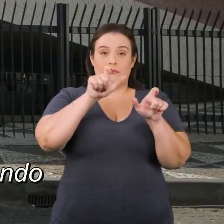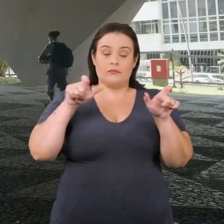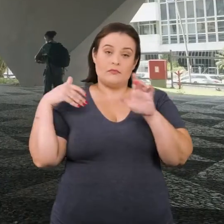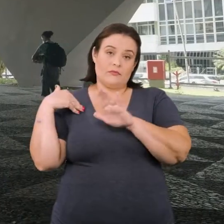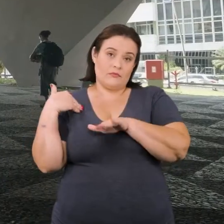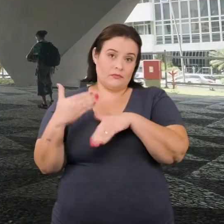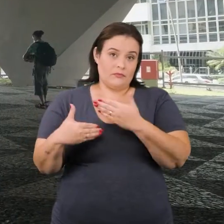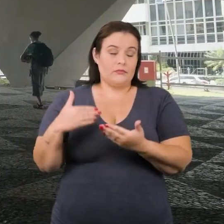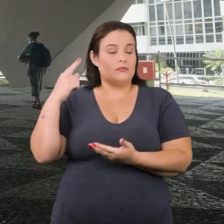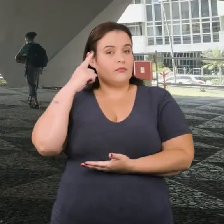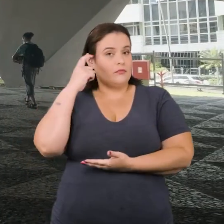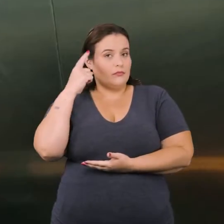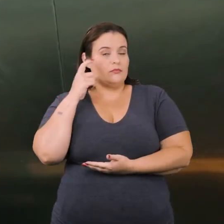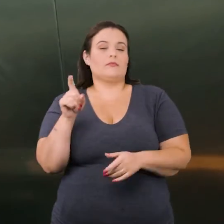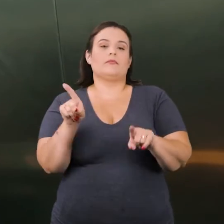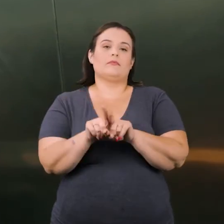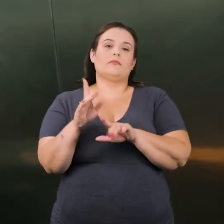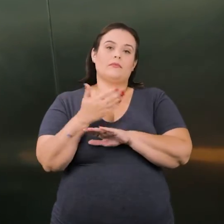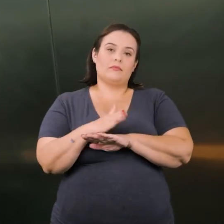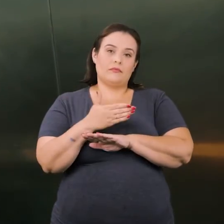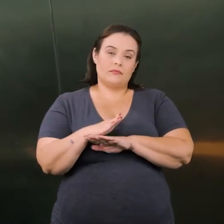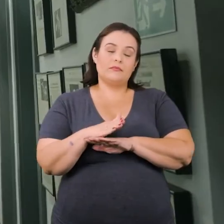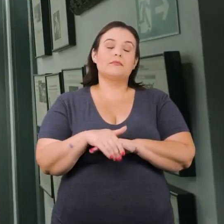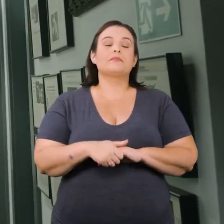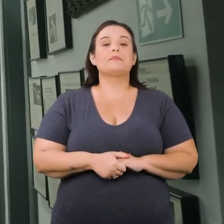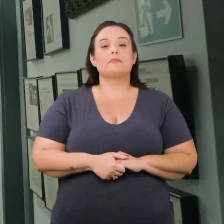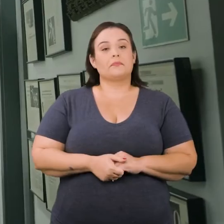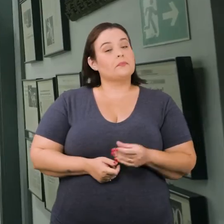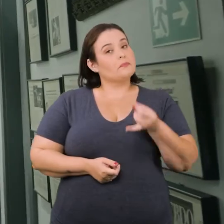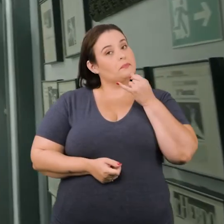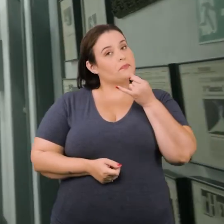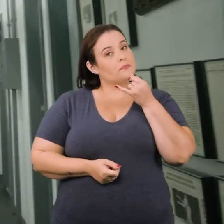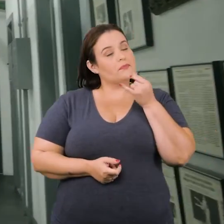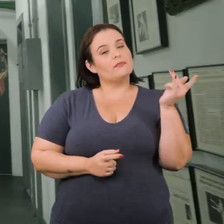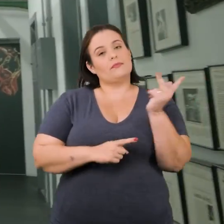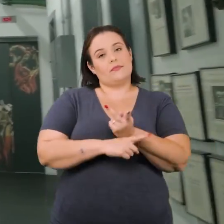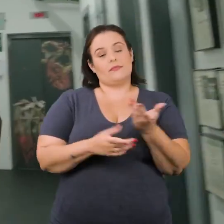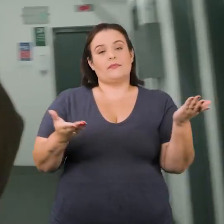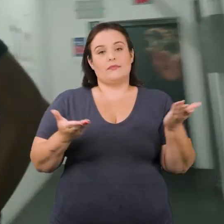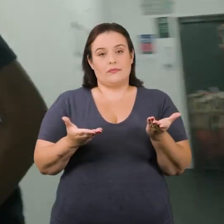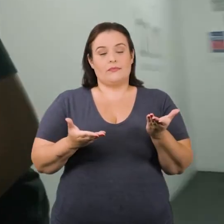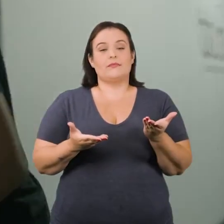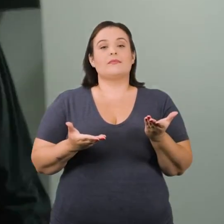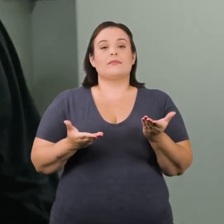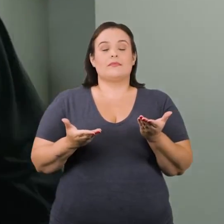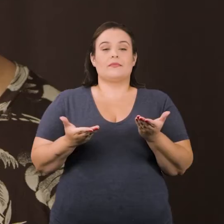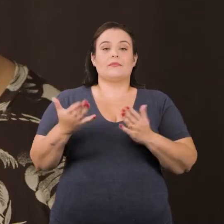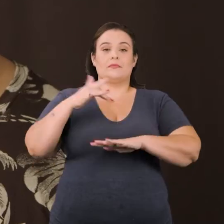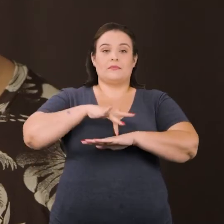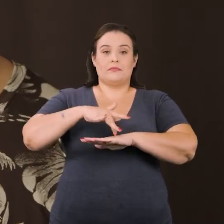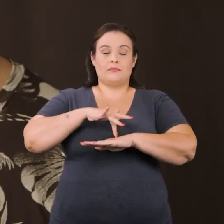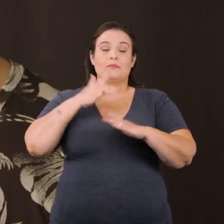pessoas a processos criativos e processos também de treinamento para a cena, como por exemplo está acontecendo agora